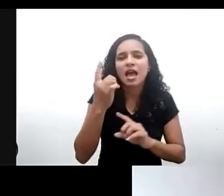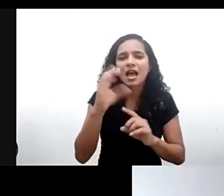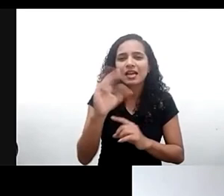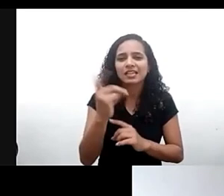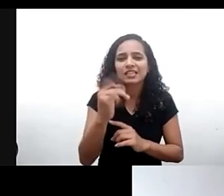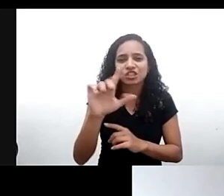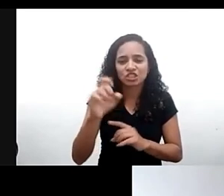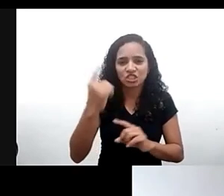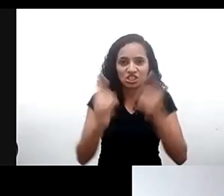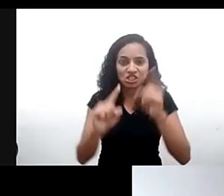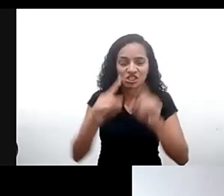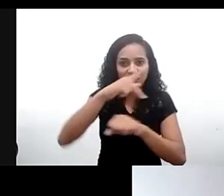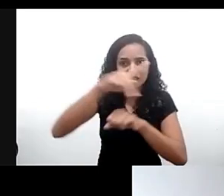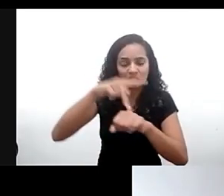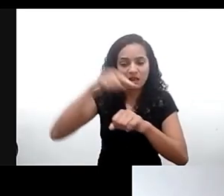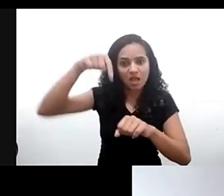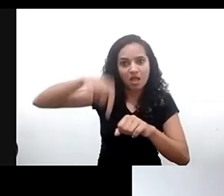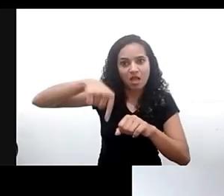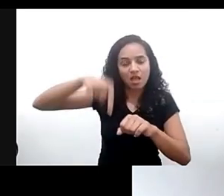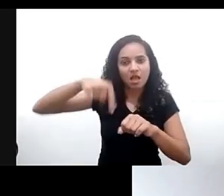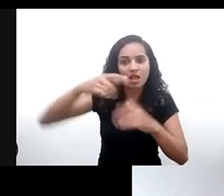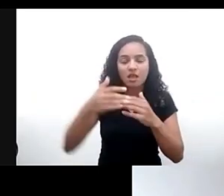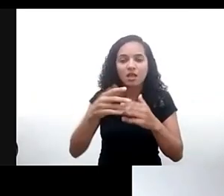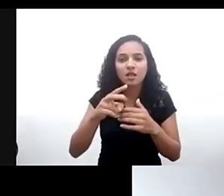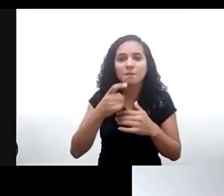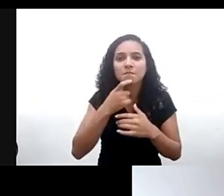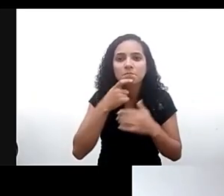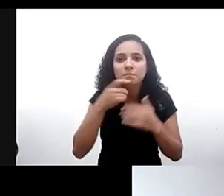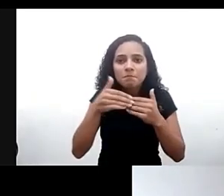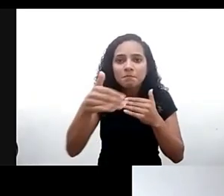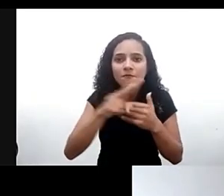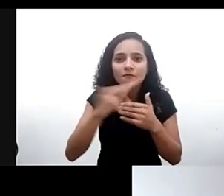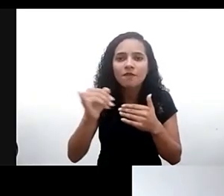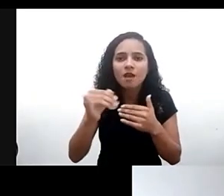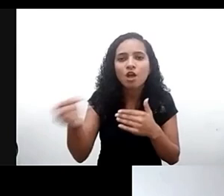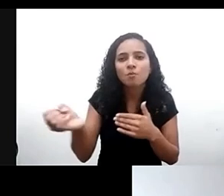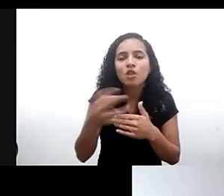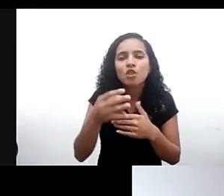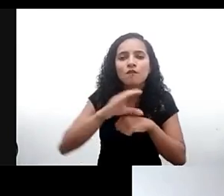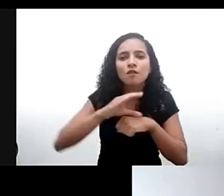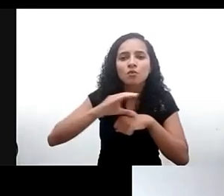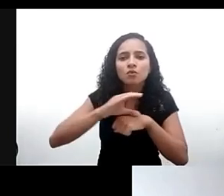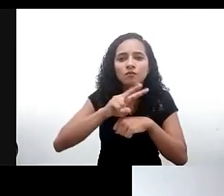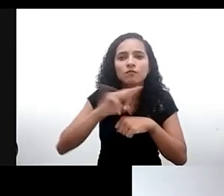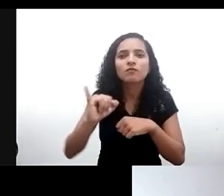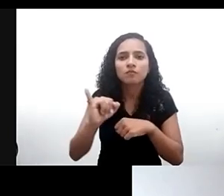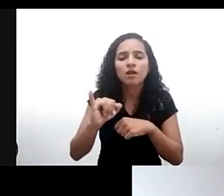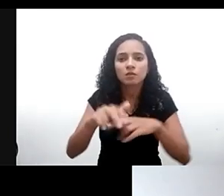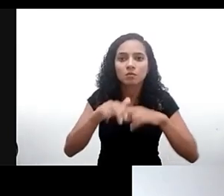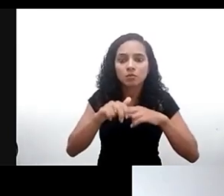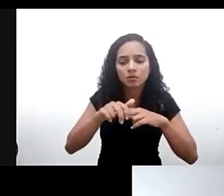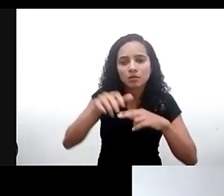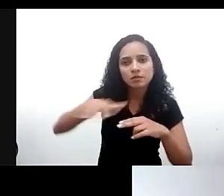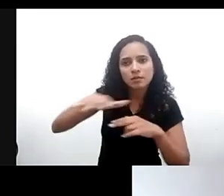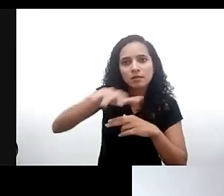nós estamos na véspera da redação de uma nova constituição e por isso em diversos espaços da